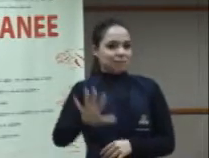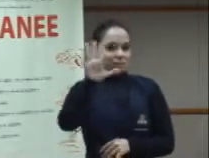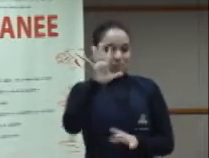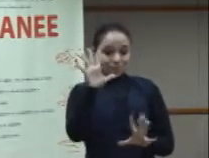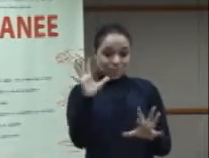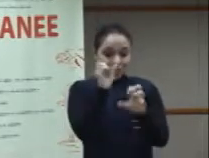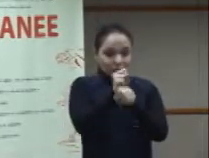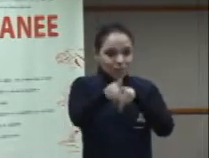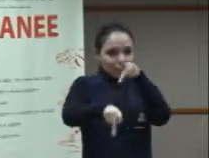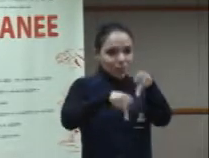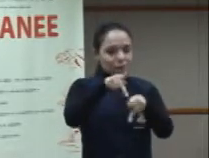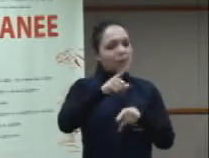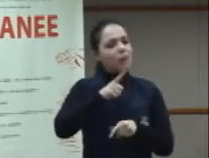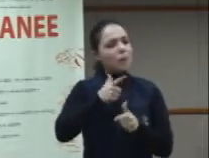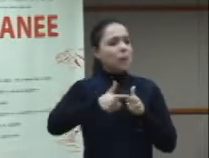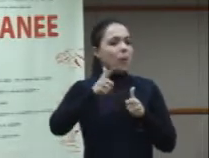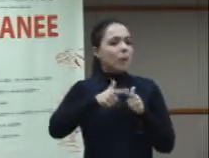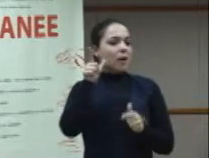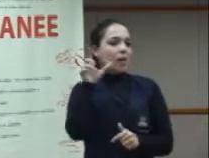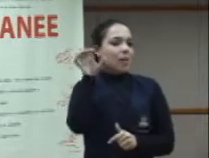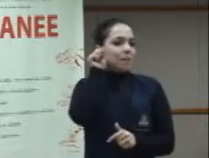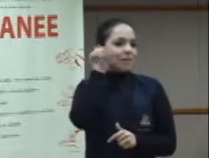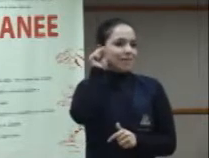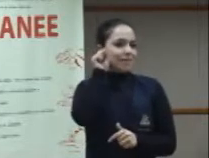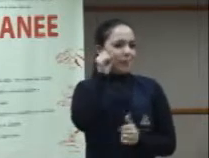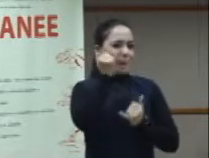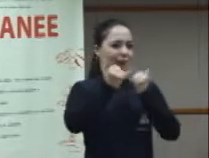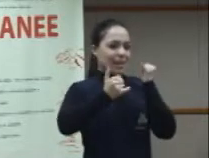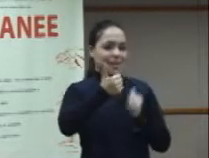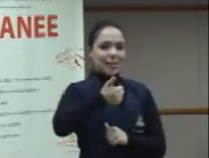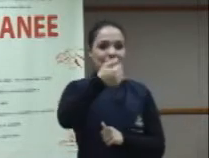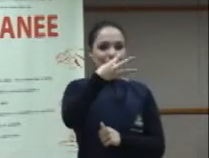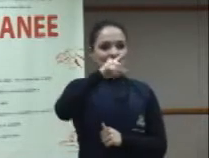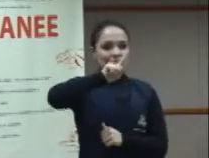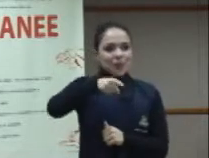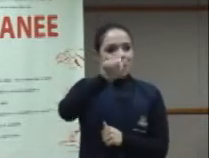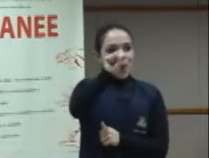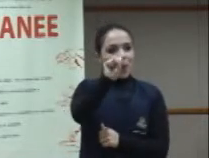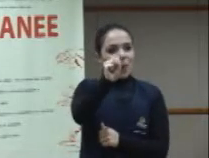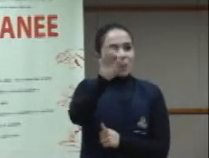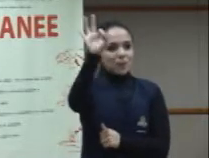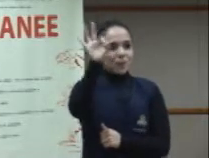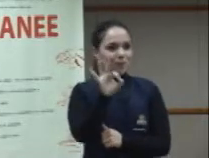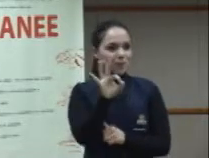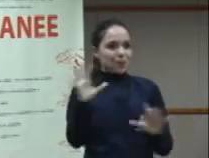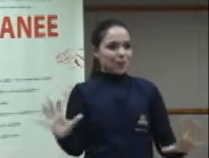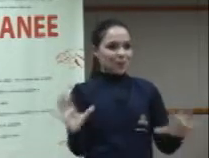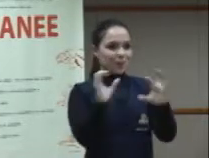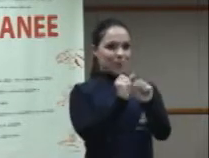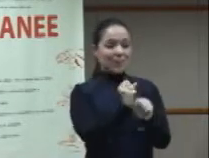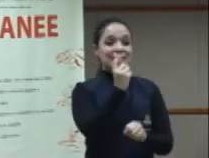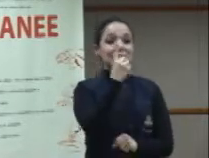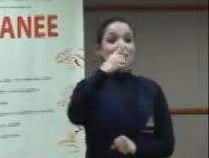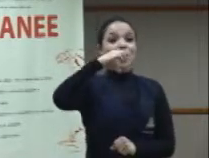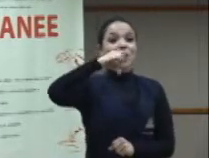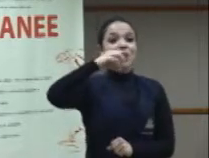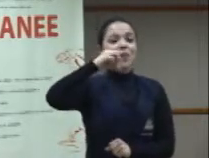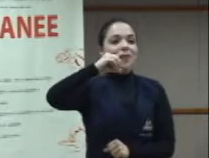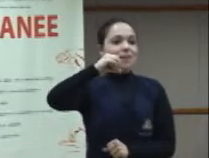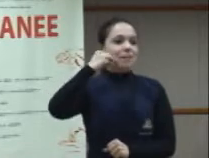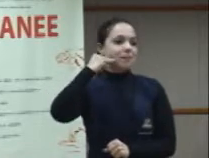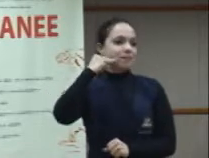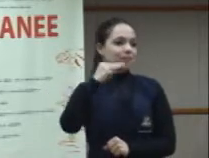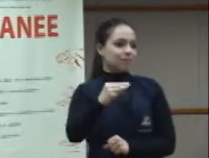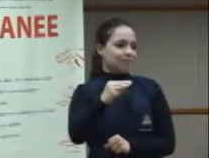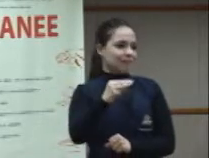que mostra um quadro no qual 14,8% do total de 190 milhões de brasileiros possuem